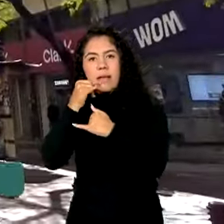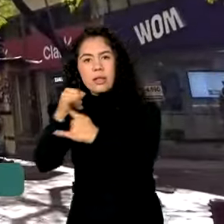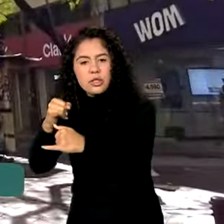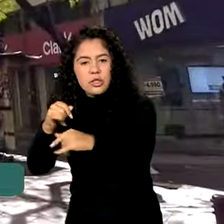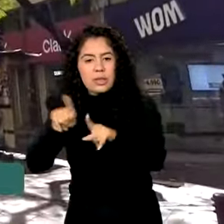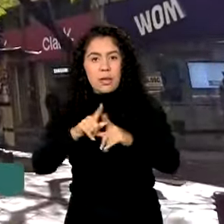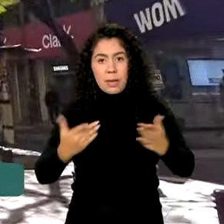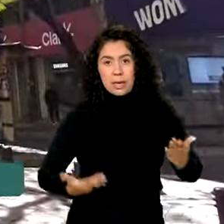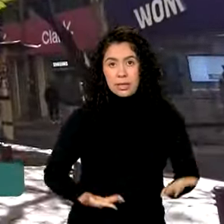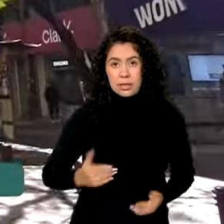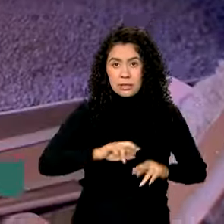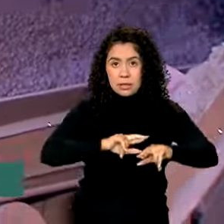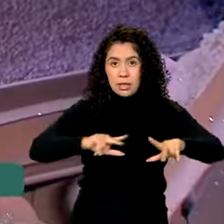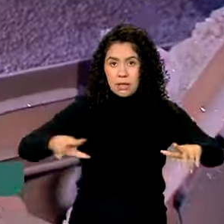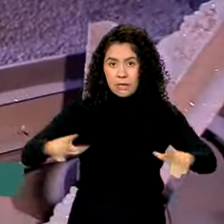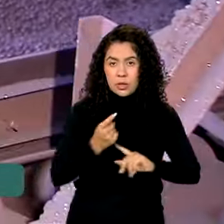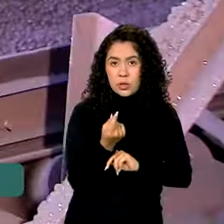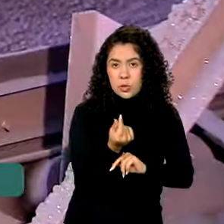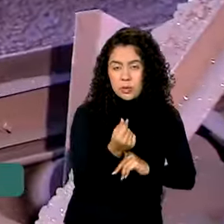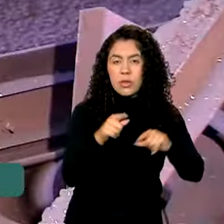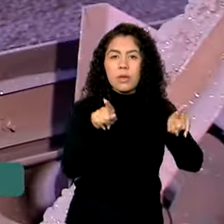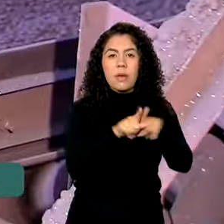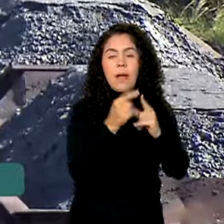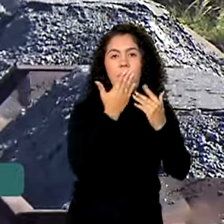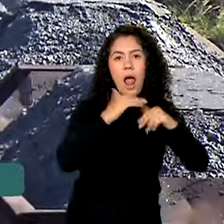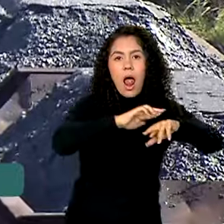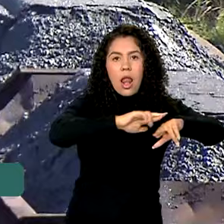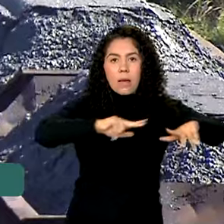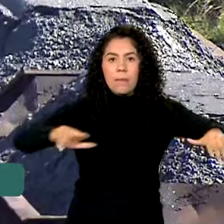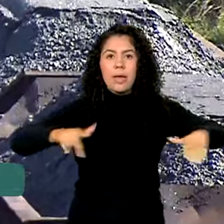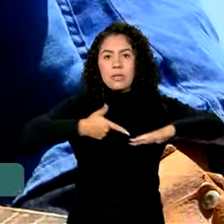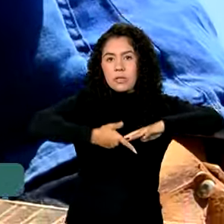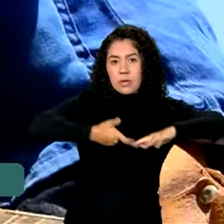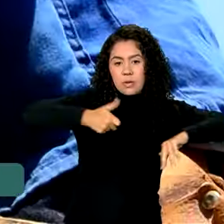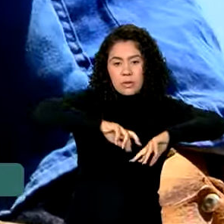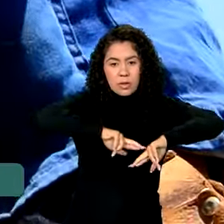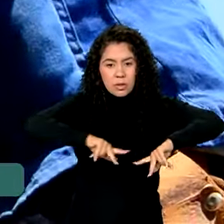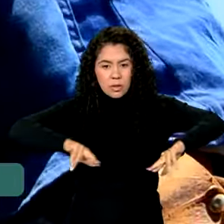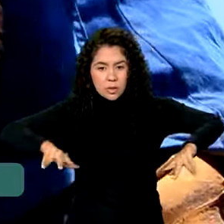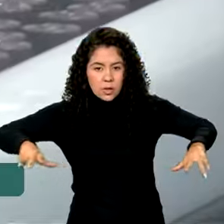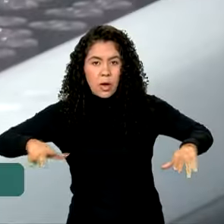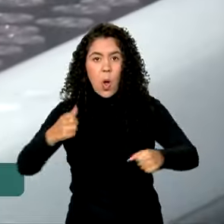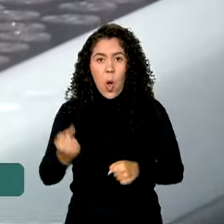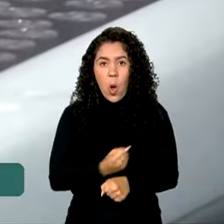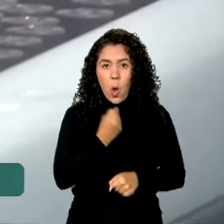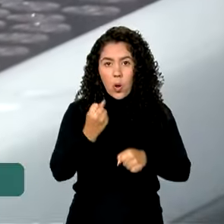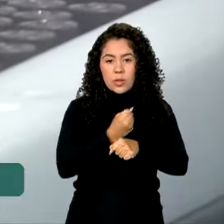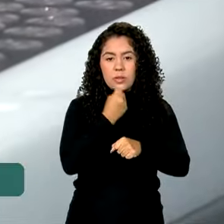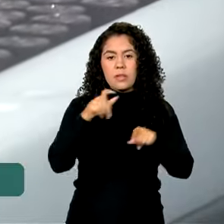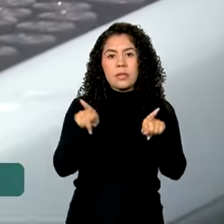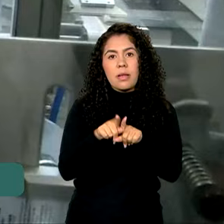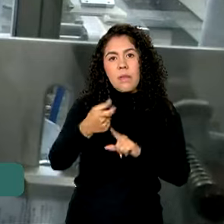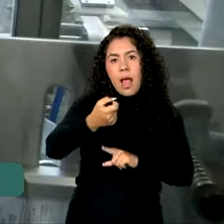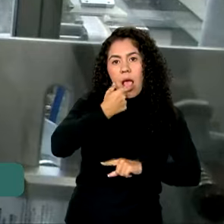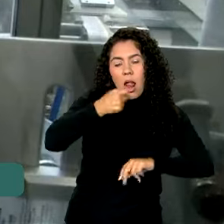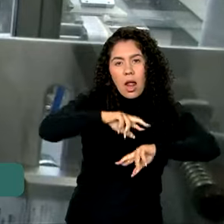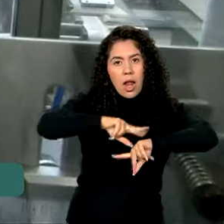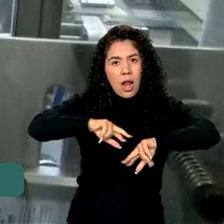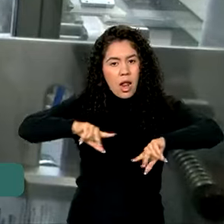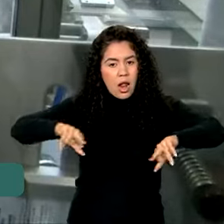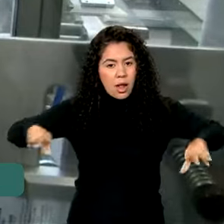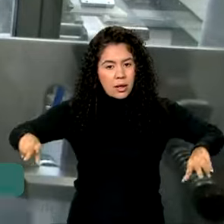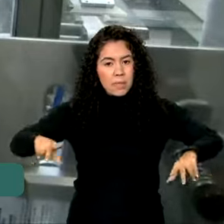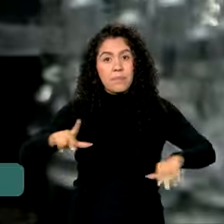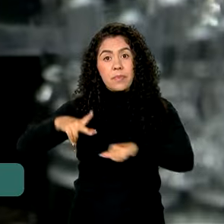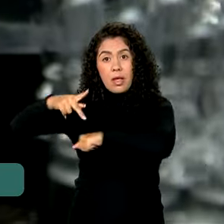serviços financeiros, alimentos, mineração, siderurgia, construção e fármacos. E as duas